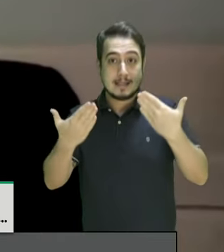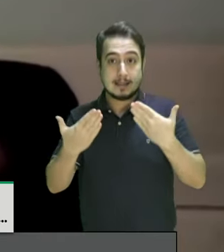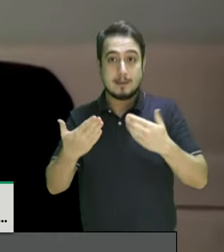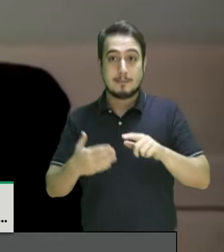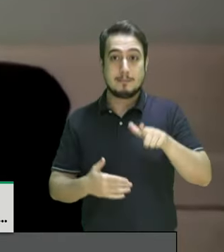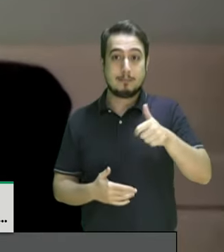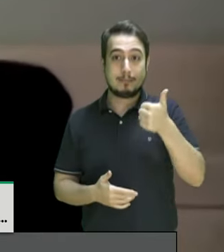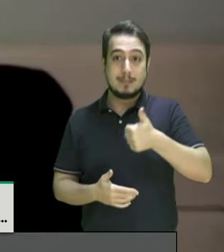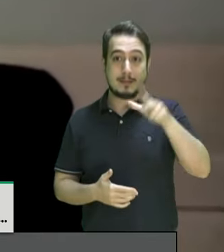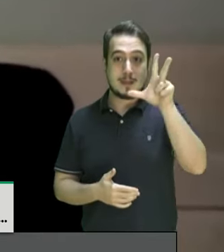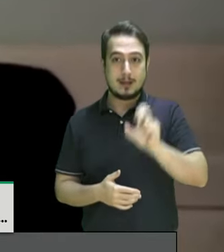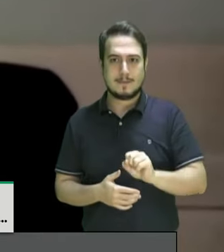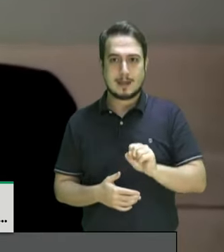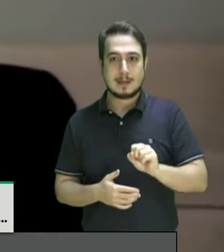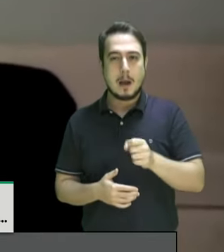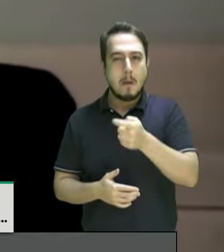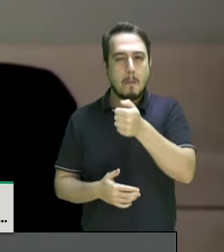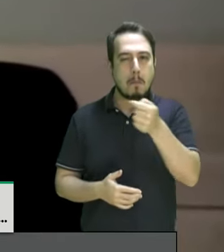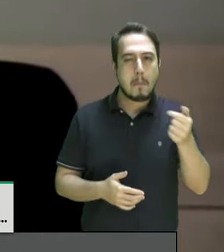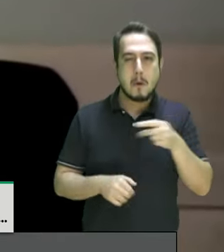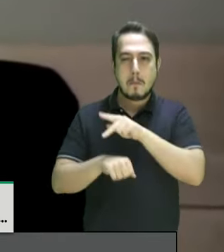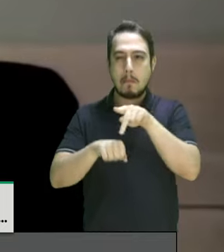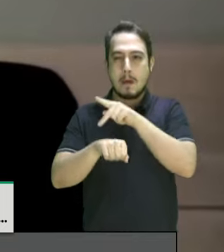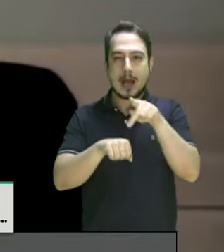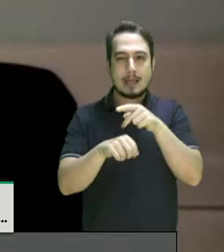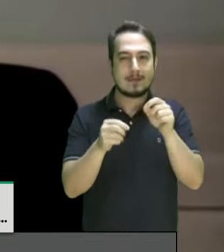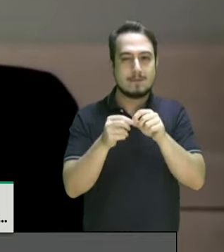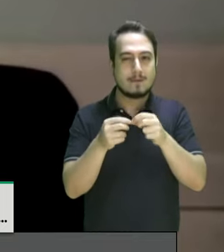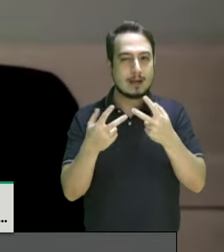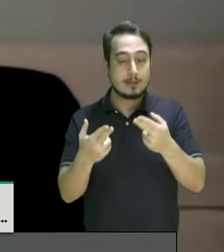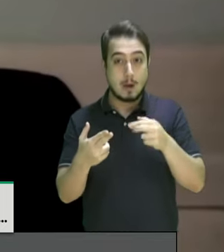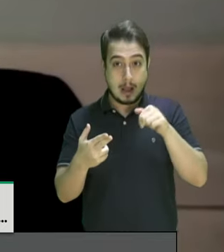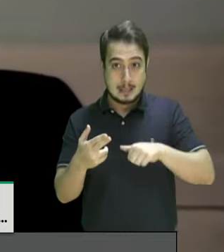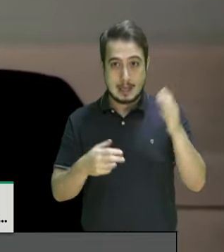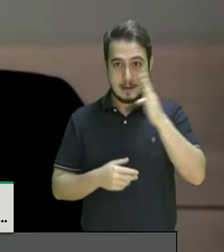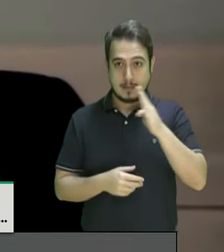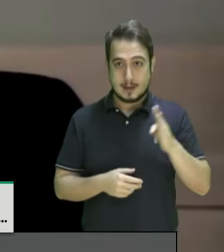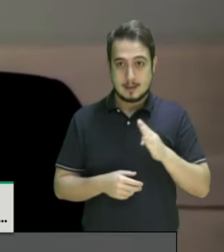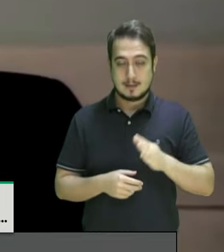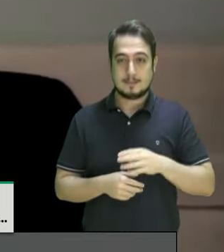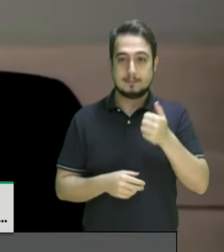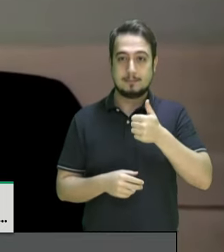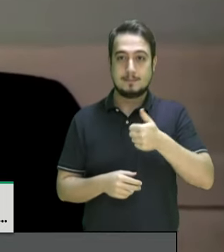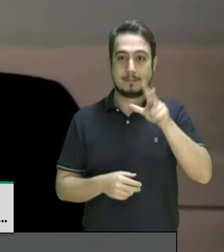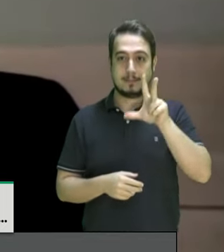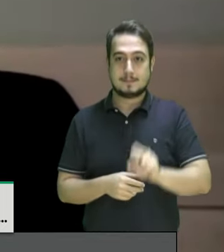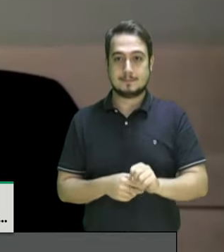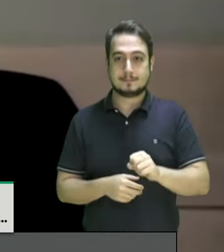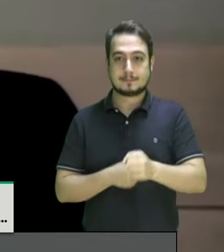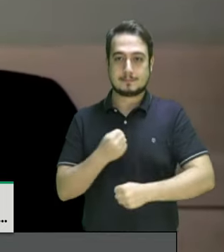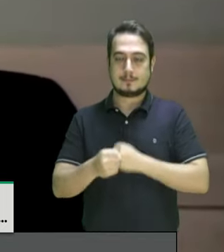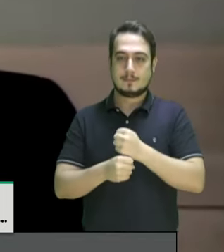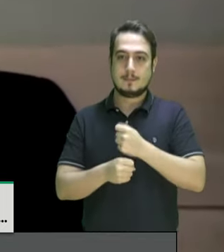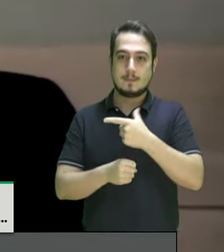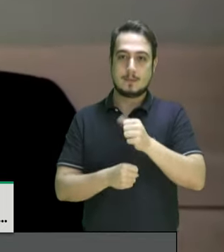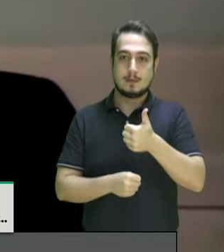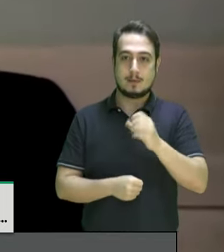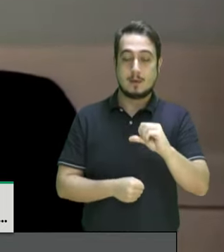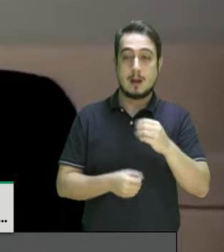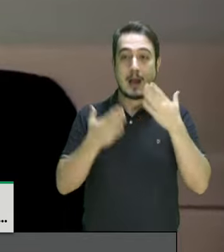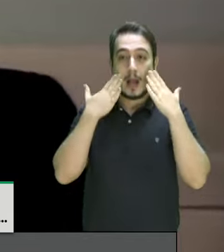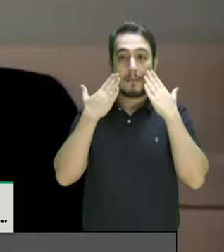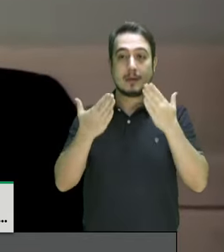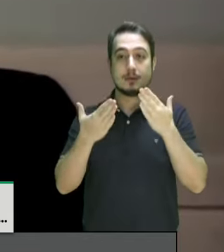algo que poucos países fazem. O Brasil, pela primeira vez, em 2019, apresentou o chamado relatório de meio período.